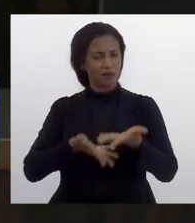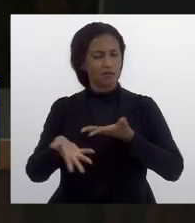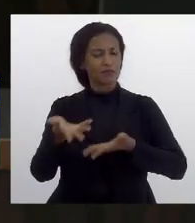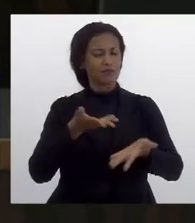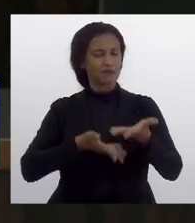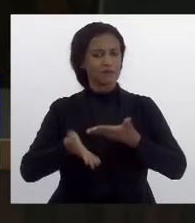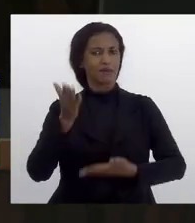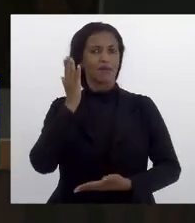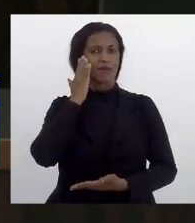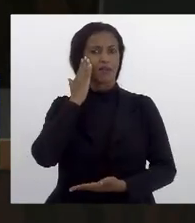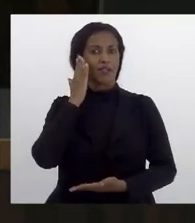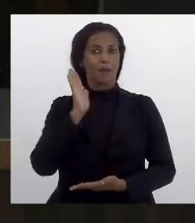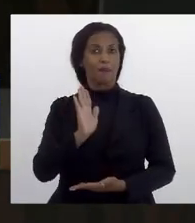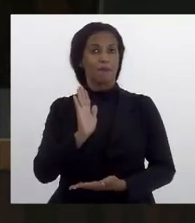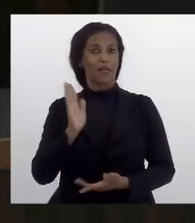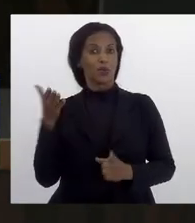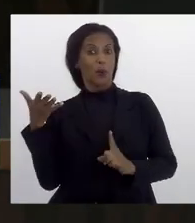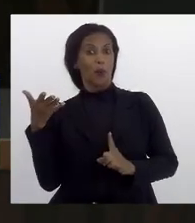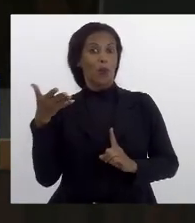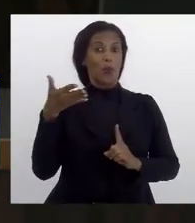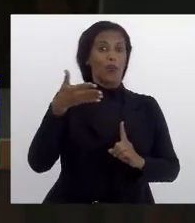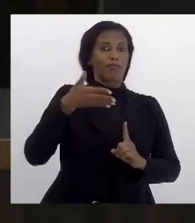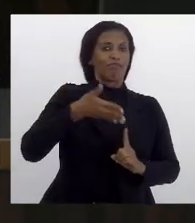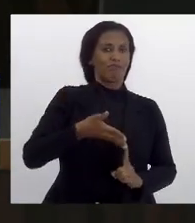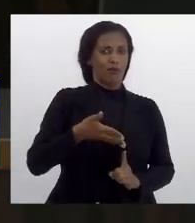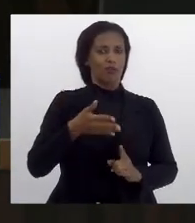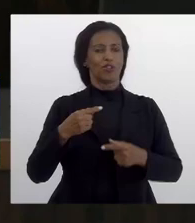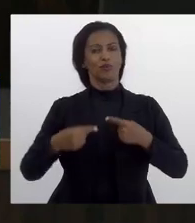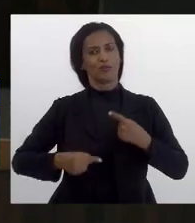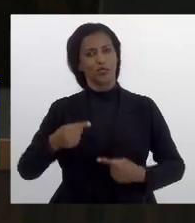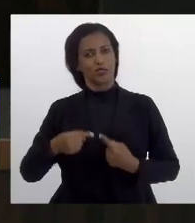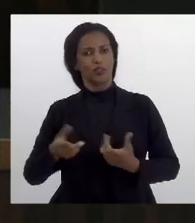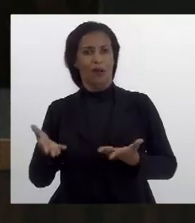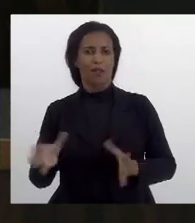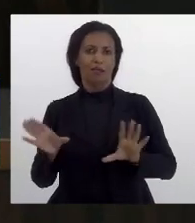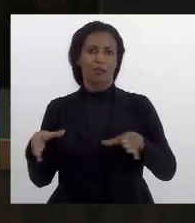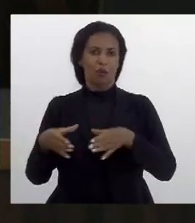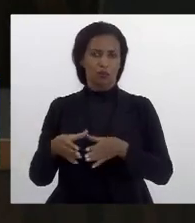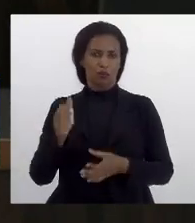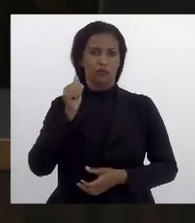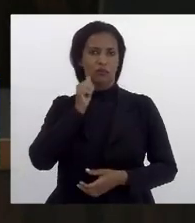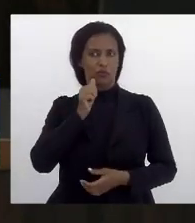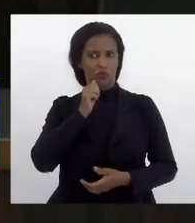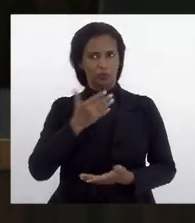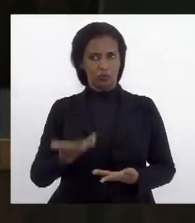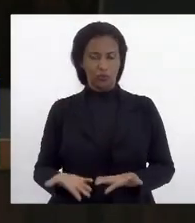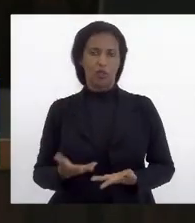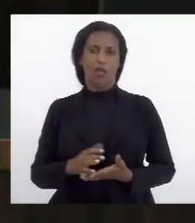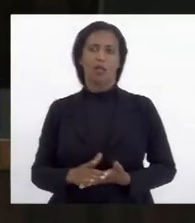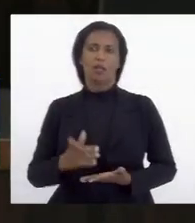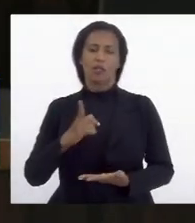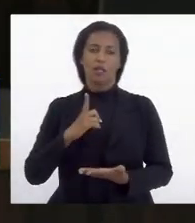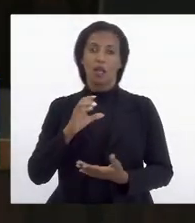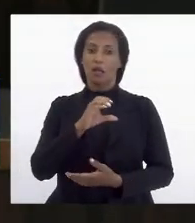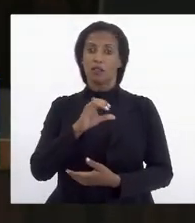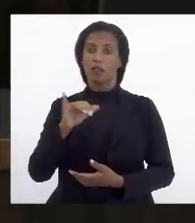mas o protagonismo realmente dessa discussão é da comissão de mulheres e a CCJ pode